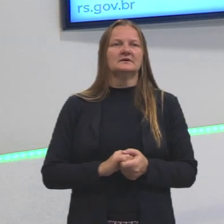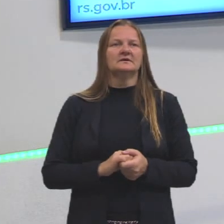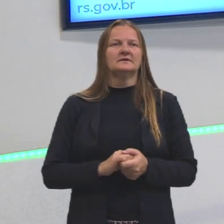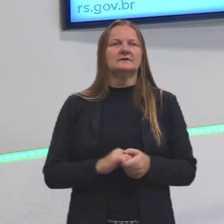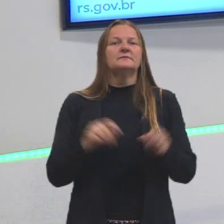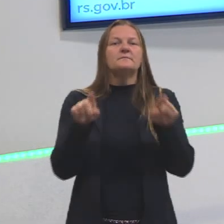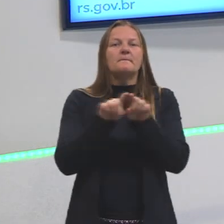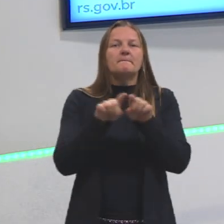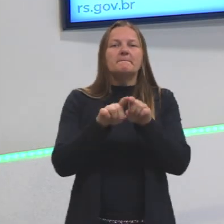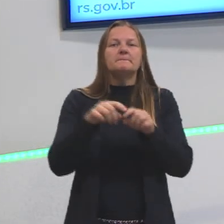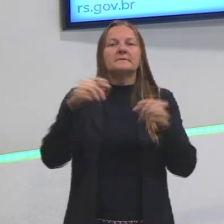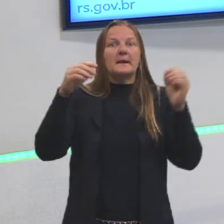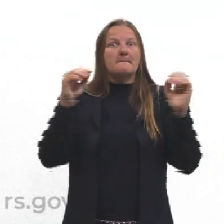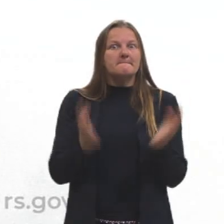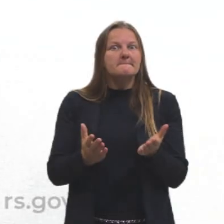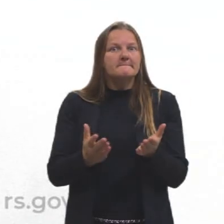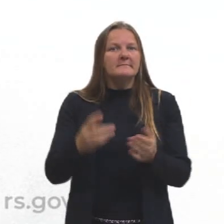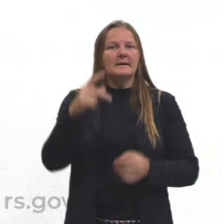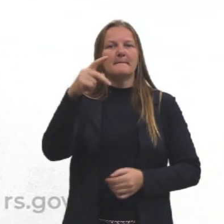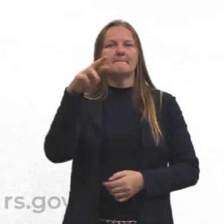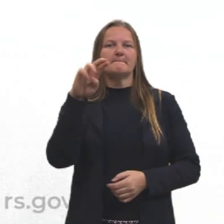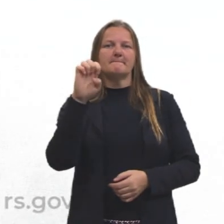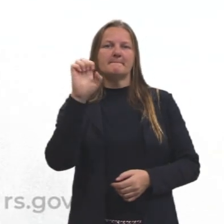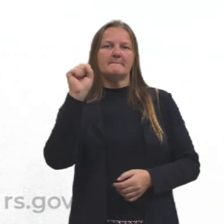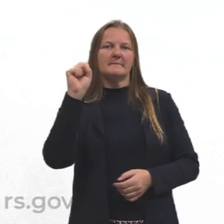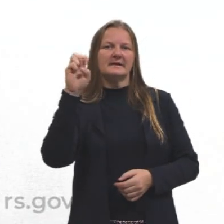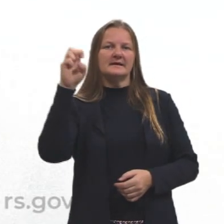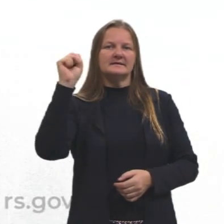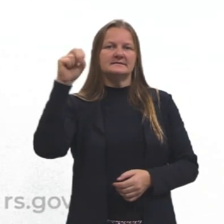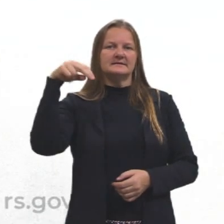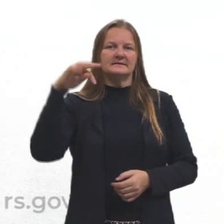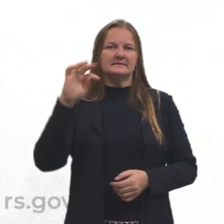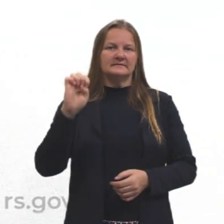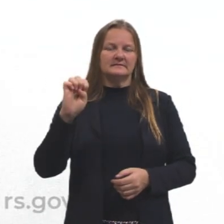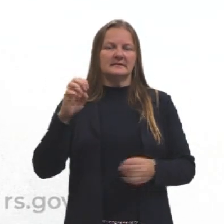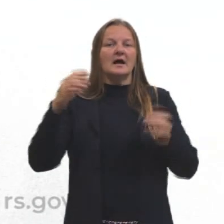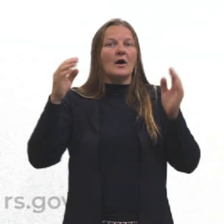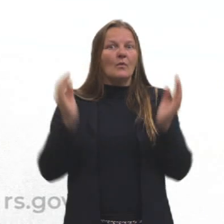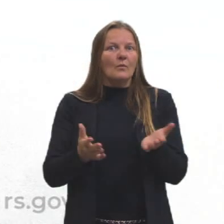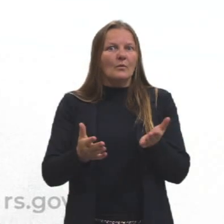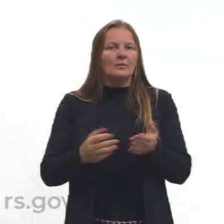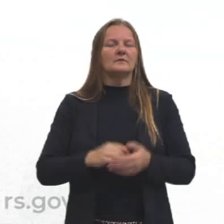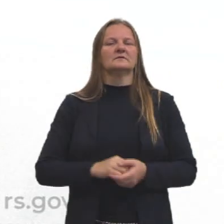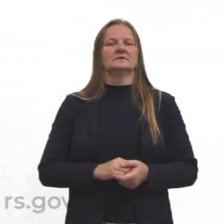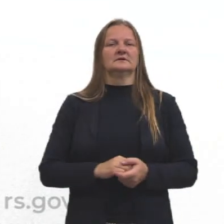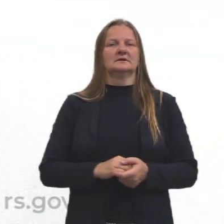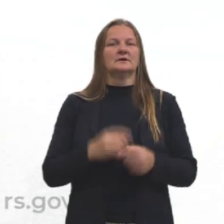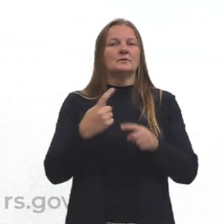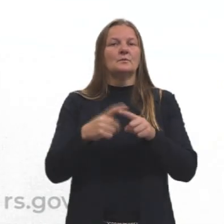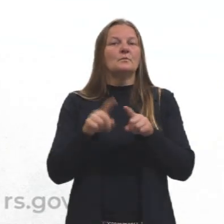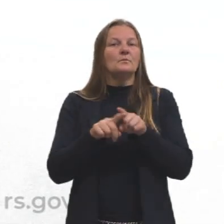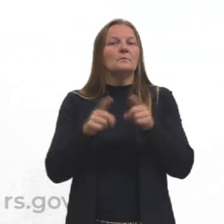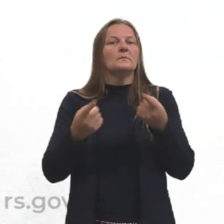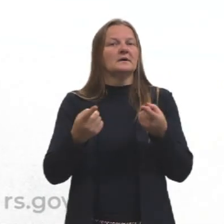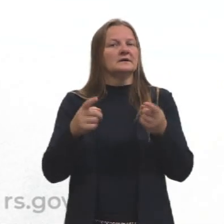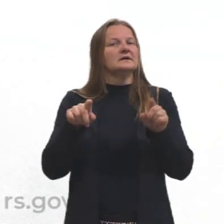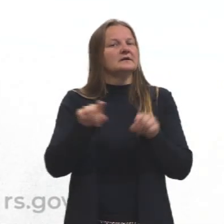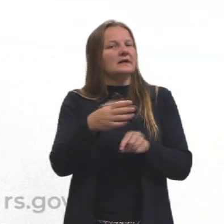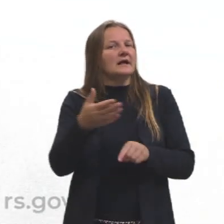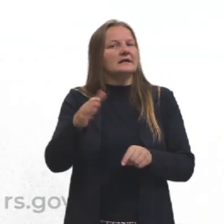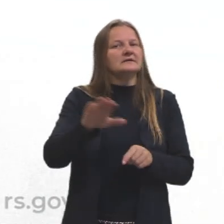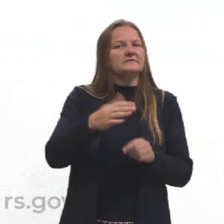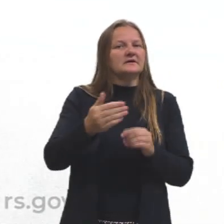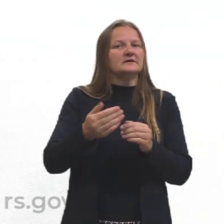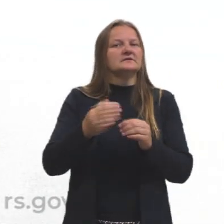O present, que é o presente, indicando ações presentes, porém também pode indicar